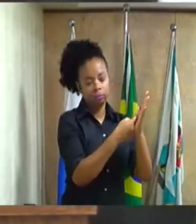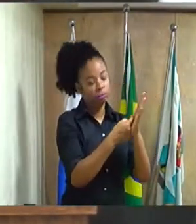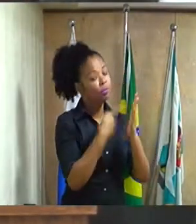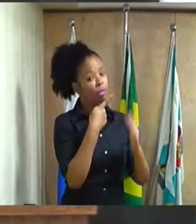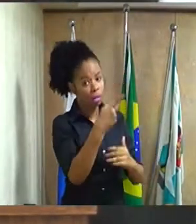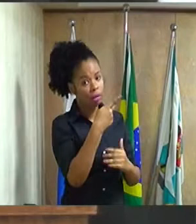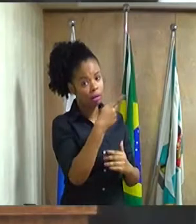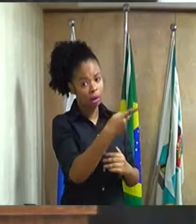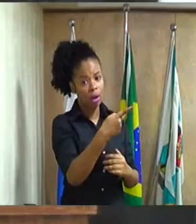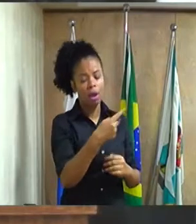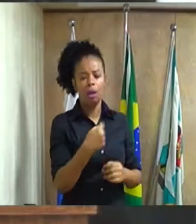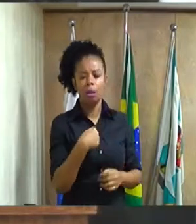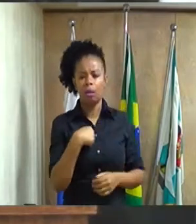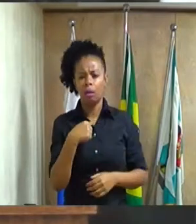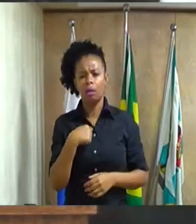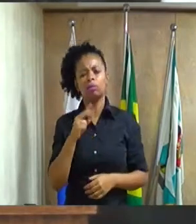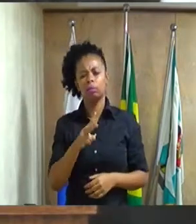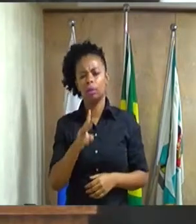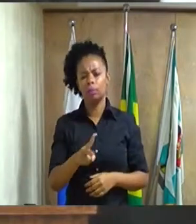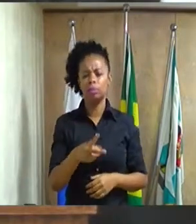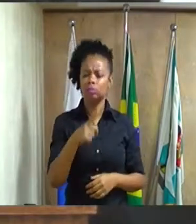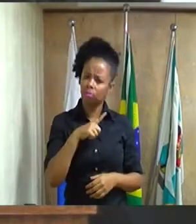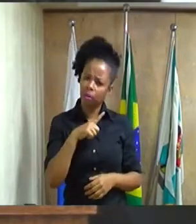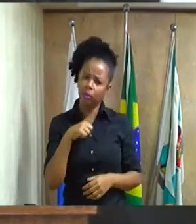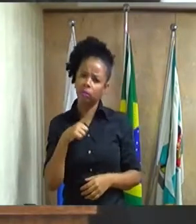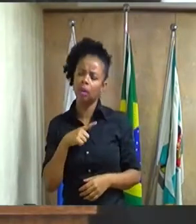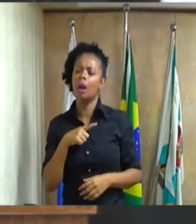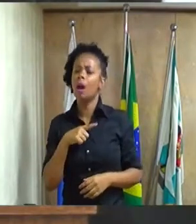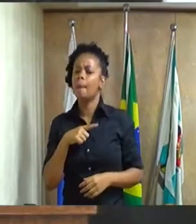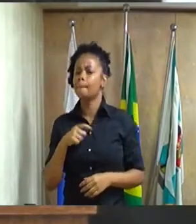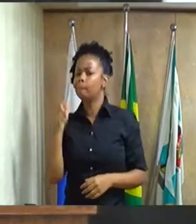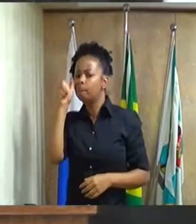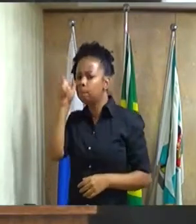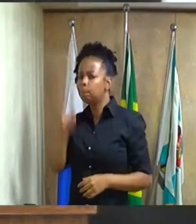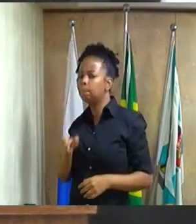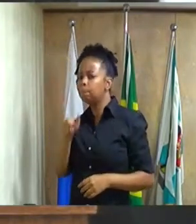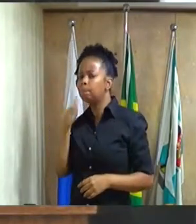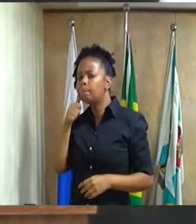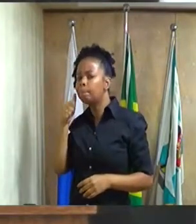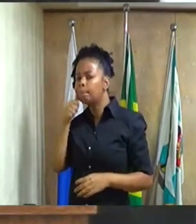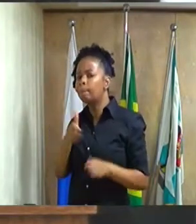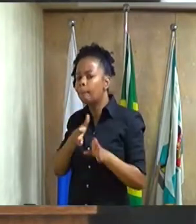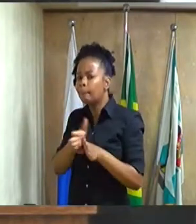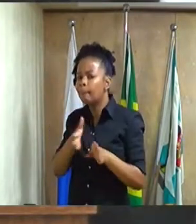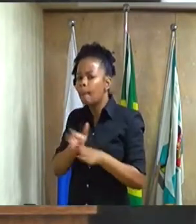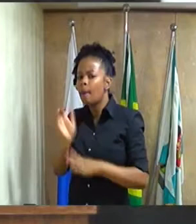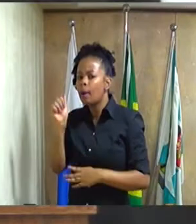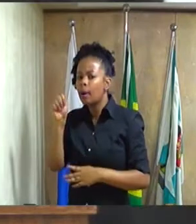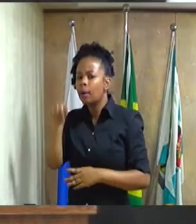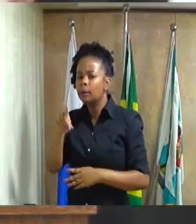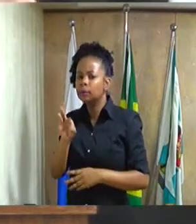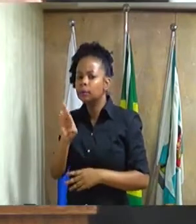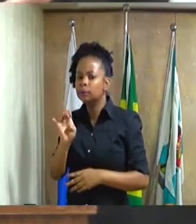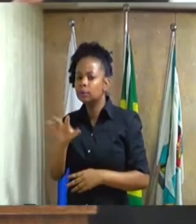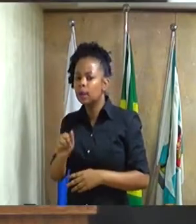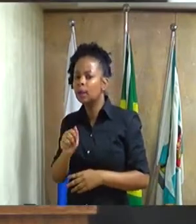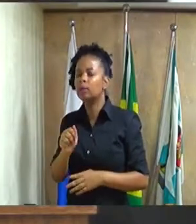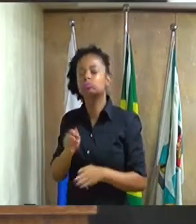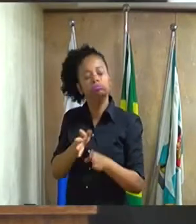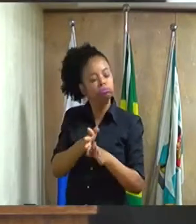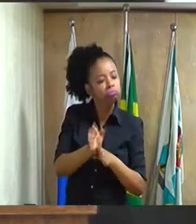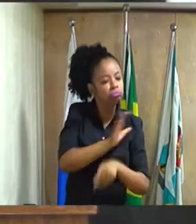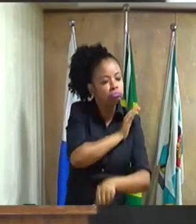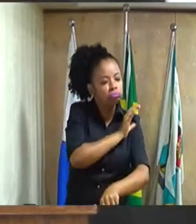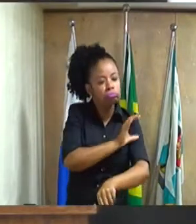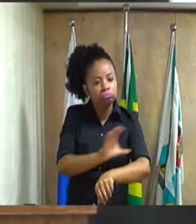Eu sempre tive, pela Andréa, conselheira de cultura, a gente uma